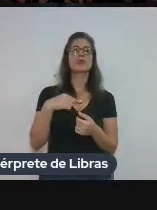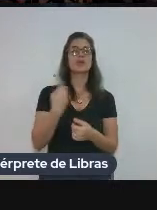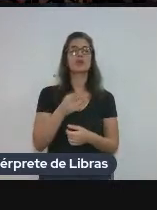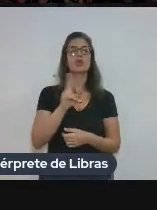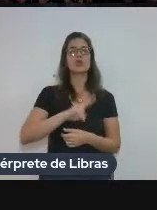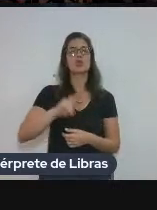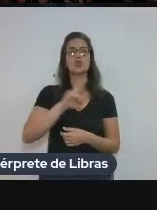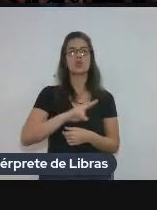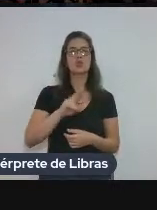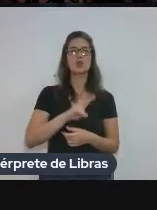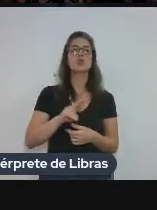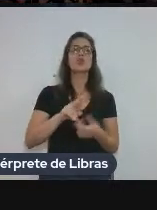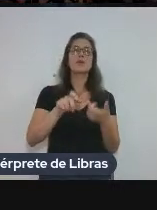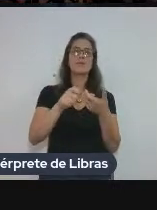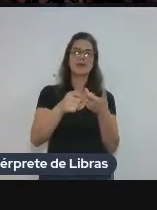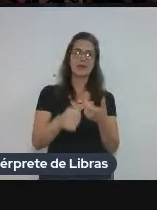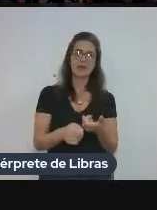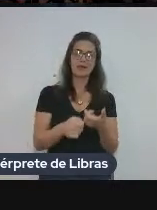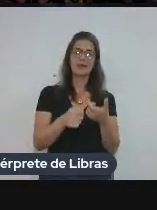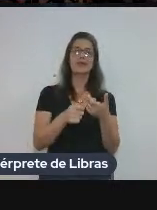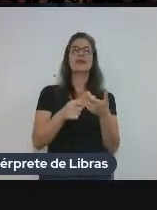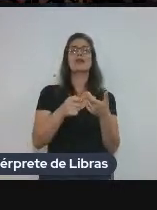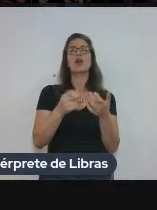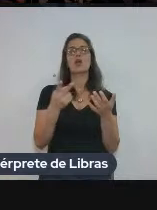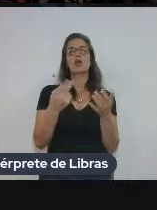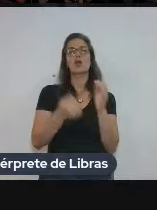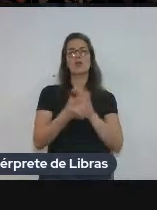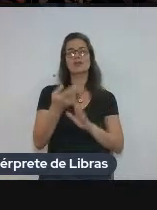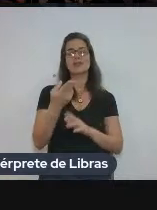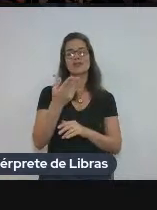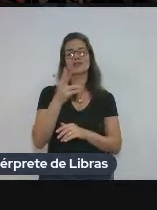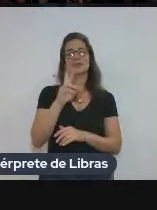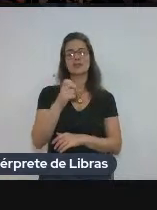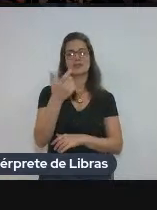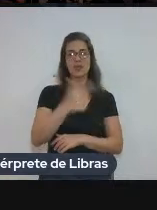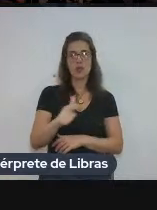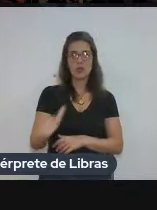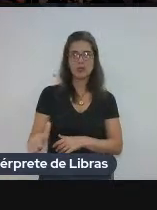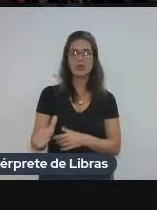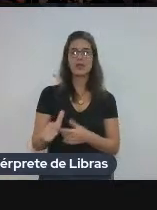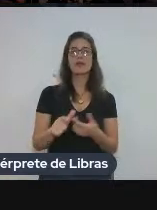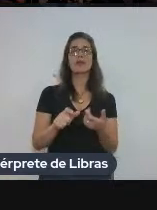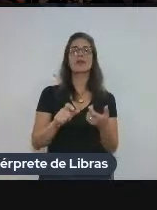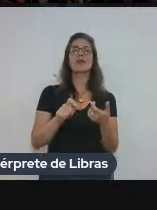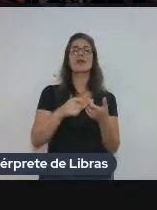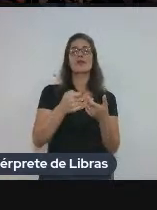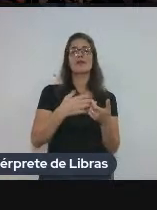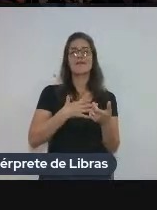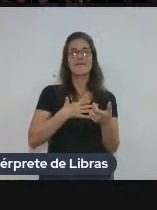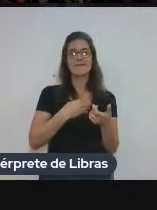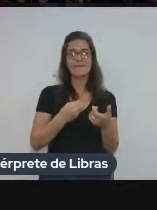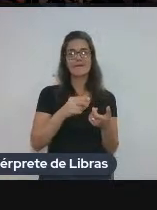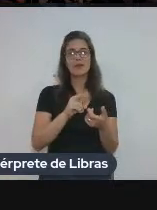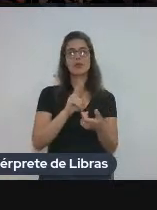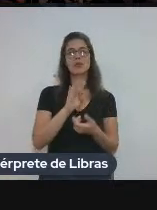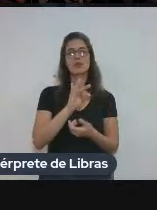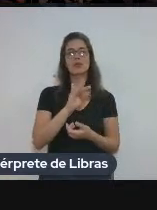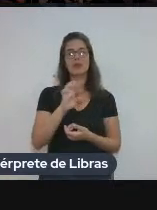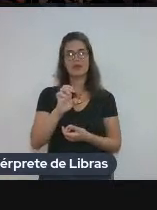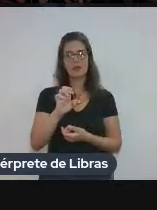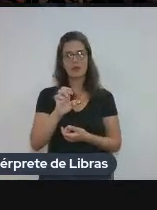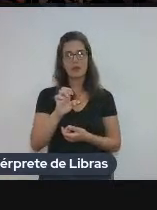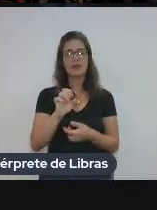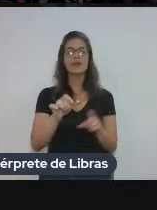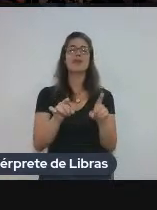frequência e todas as palavras-chave filhas, quer dizer, unidades de tradução especializada, né? Que são